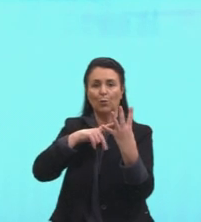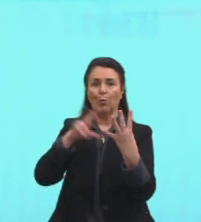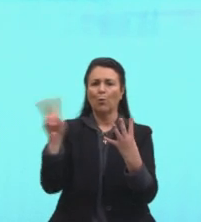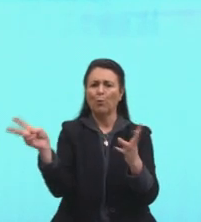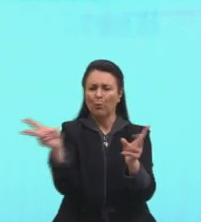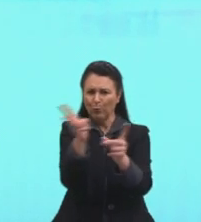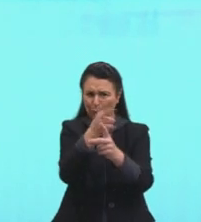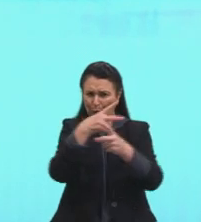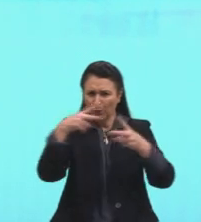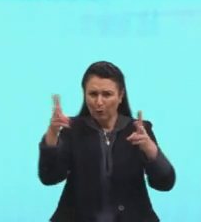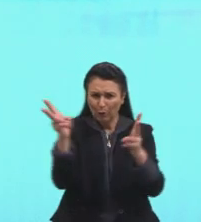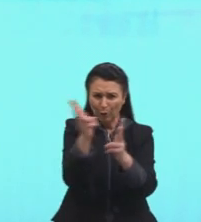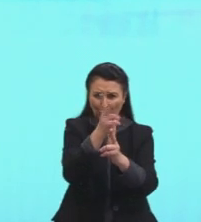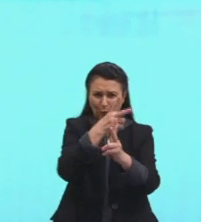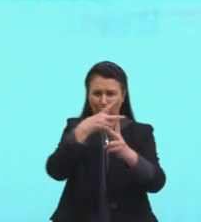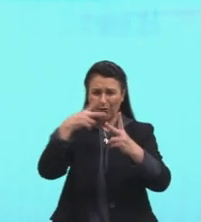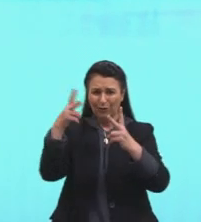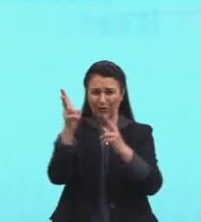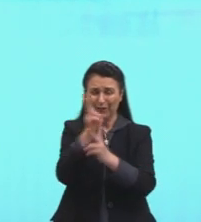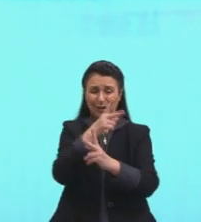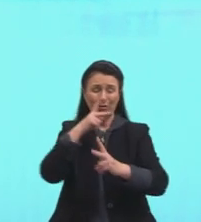bem na parte frontal dessa,